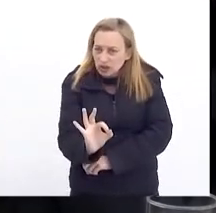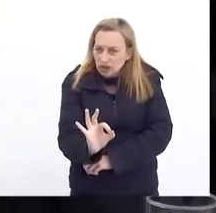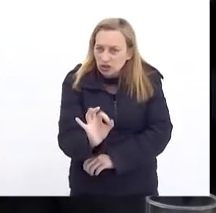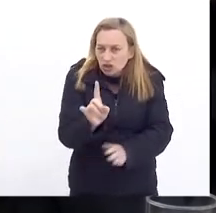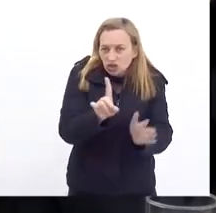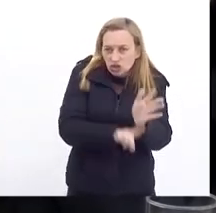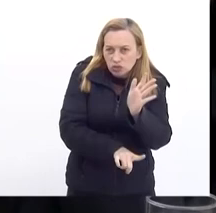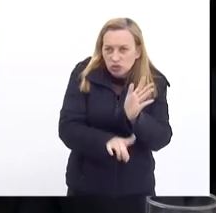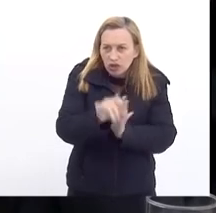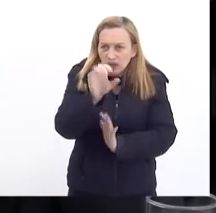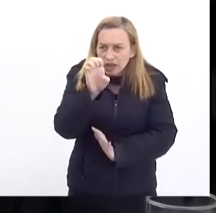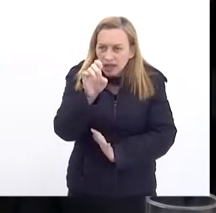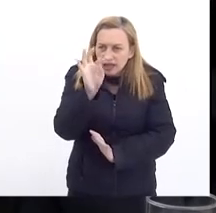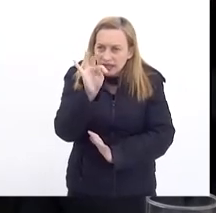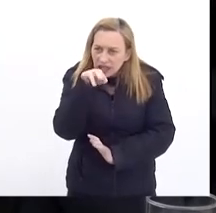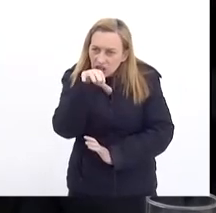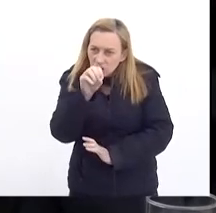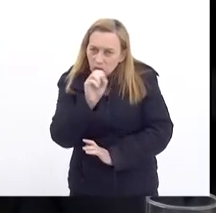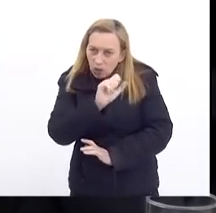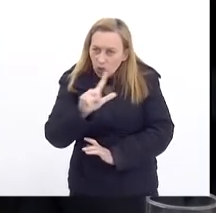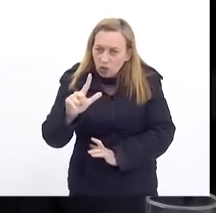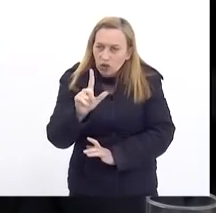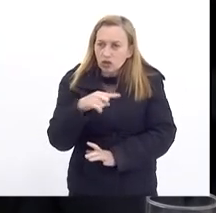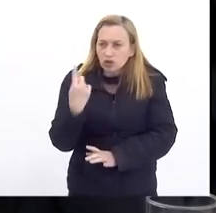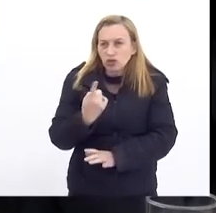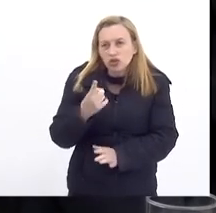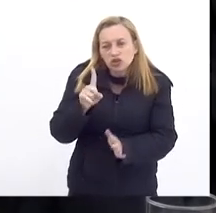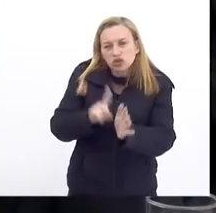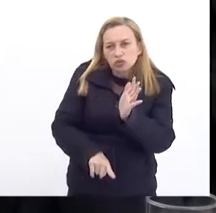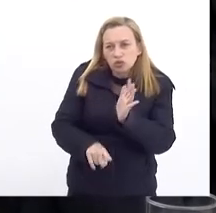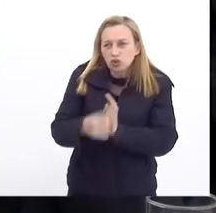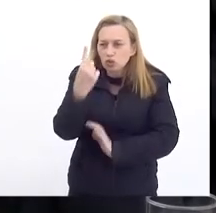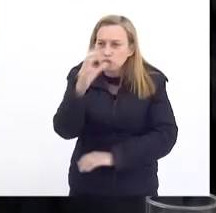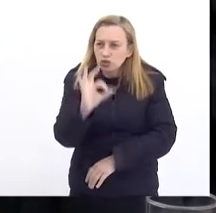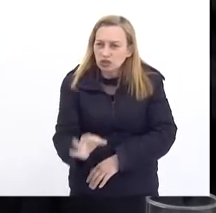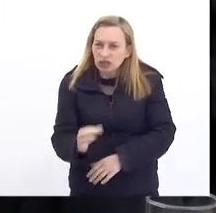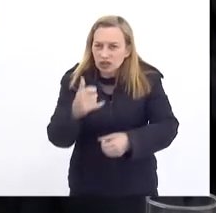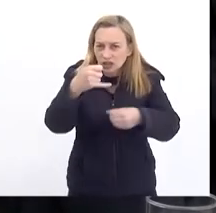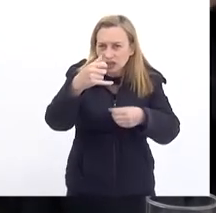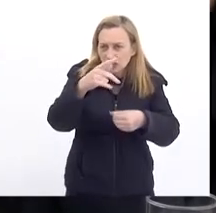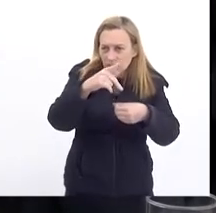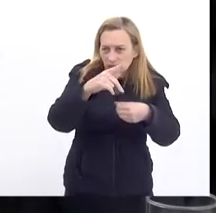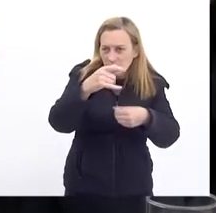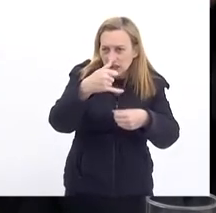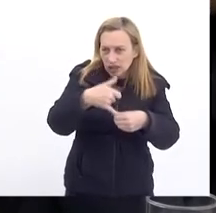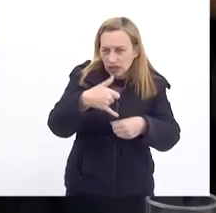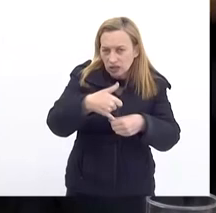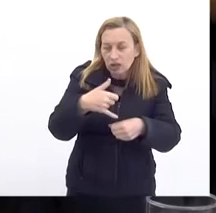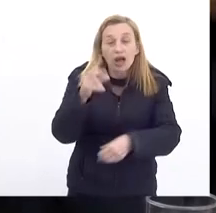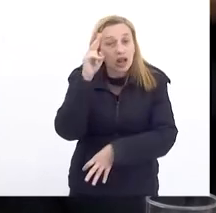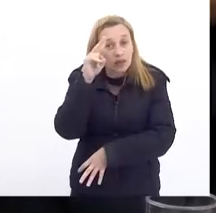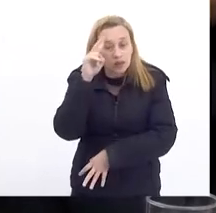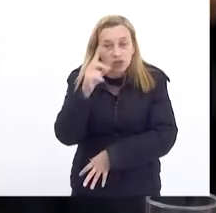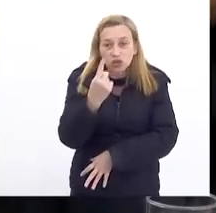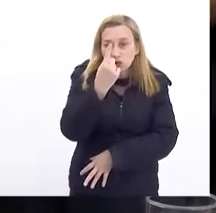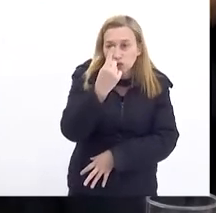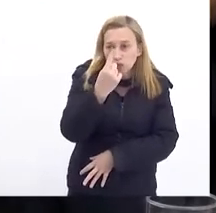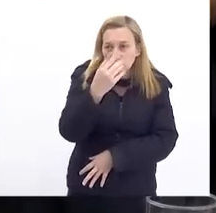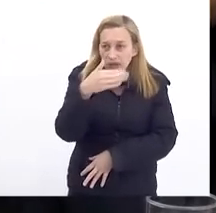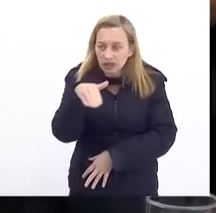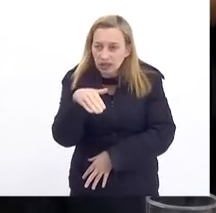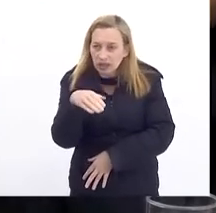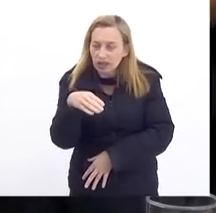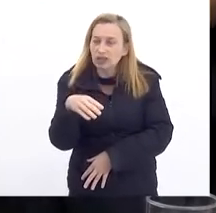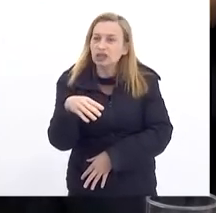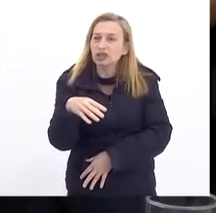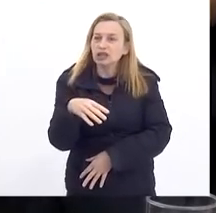Reduzirmos No etanol Nós estaríamos Reduzindo 1% Na gasolina Lembrando Que um quarto Da gasolina Que nós